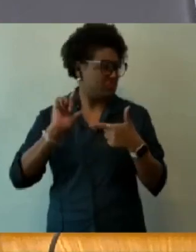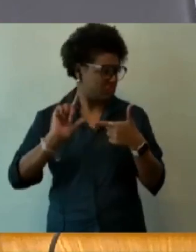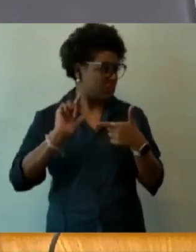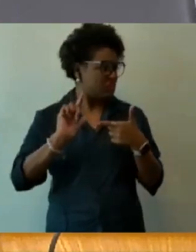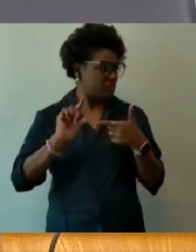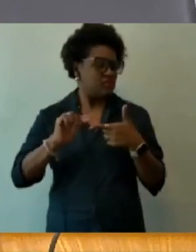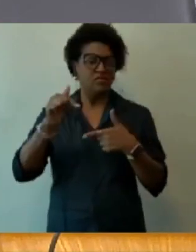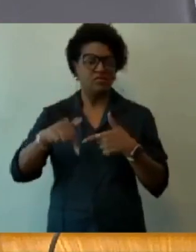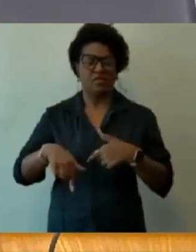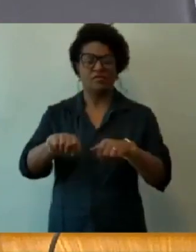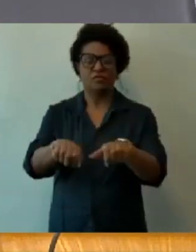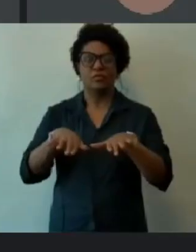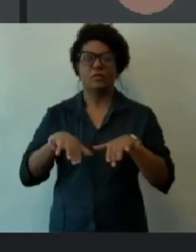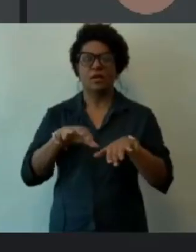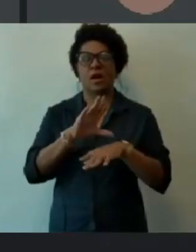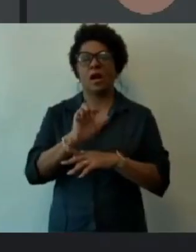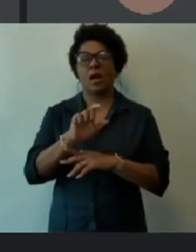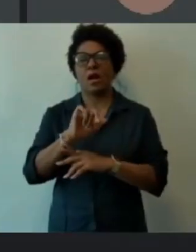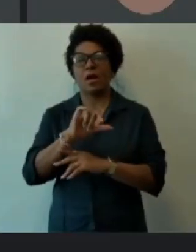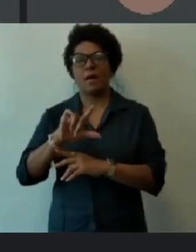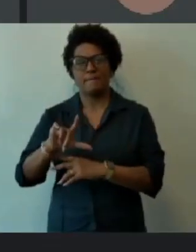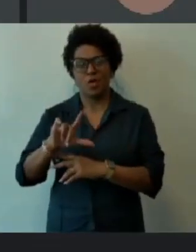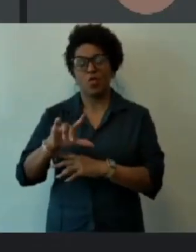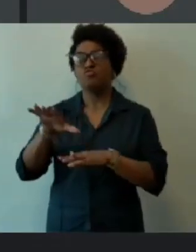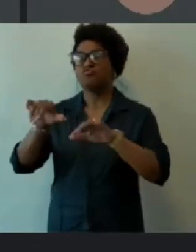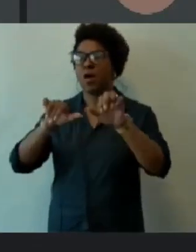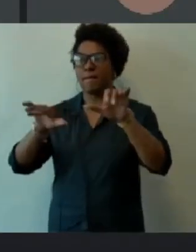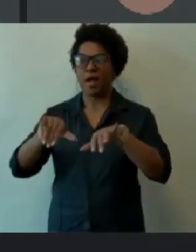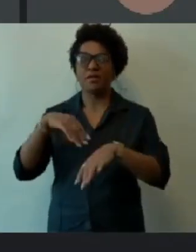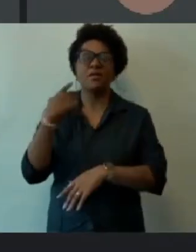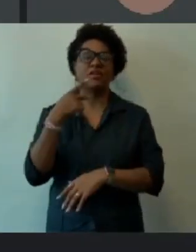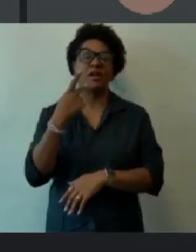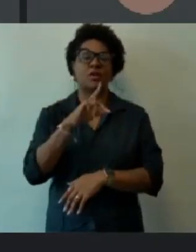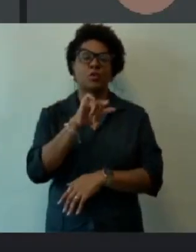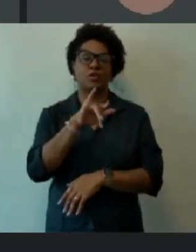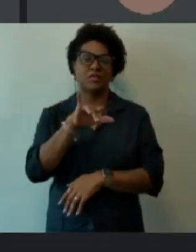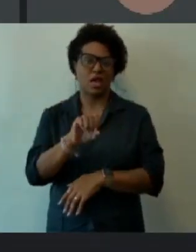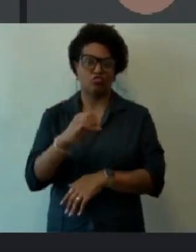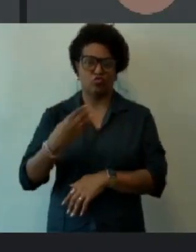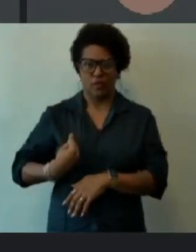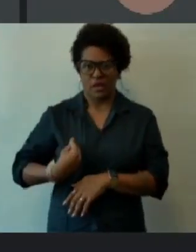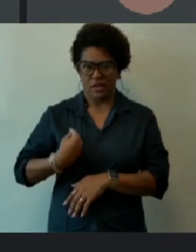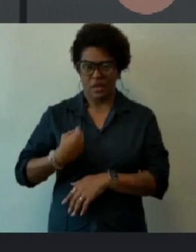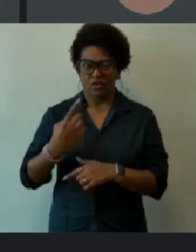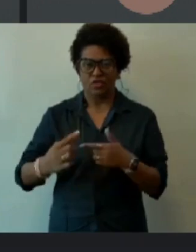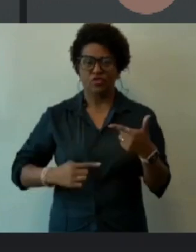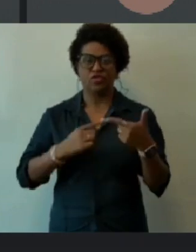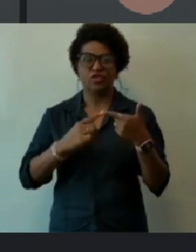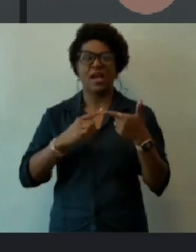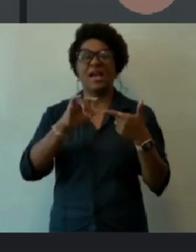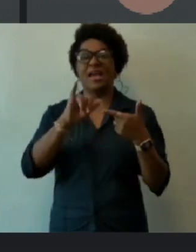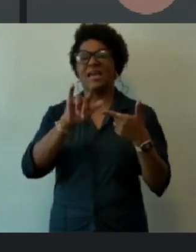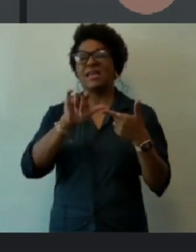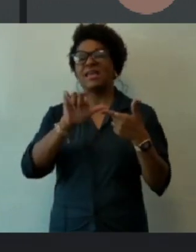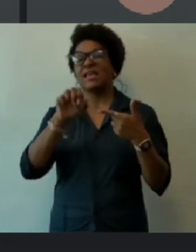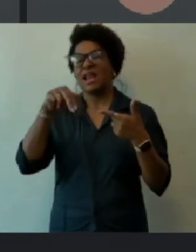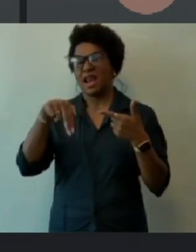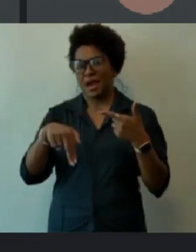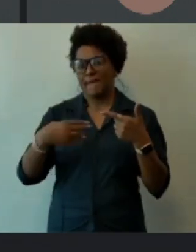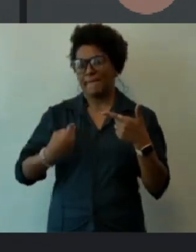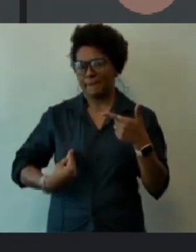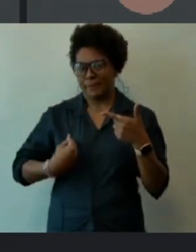chamada, vereador Sérgio Fernando, presente? Presente. Vereador Irlamelo, presente? Presente.